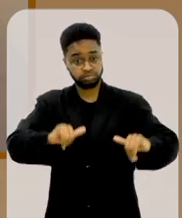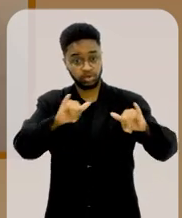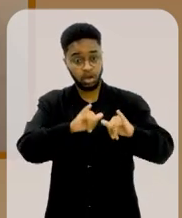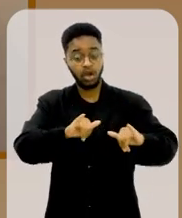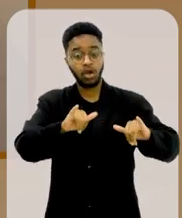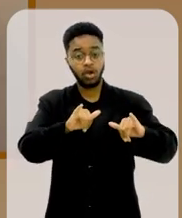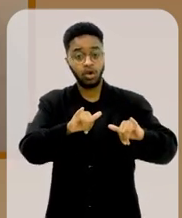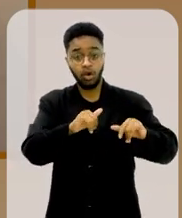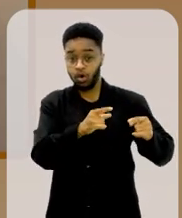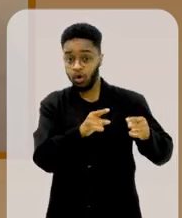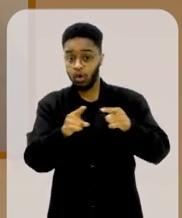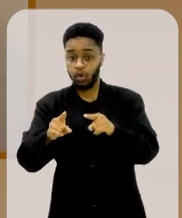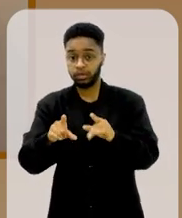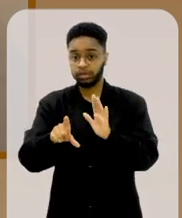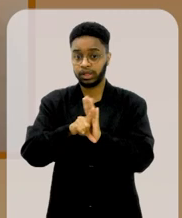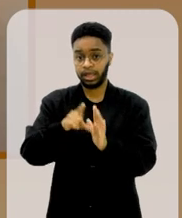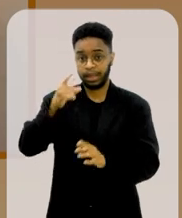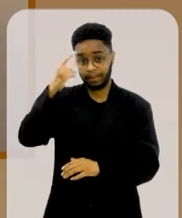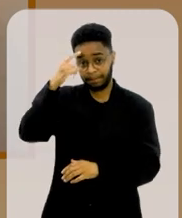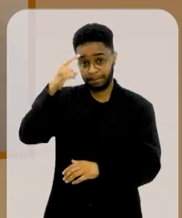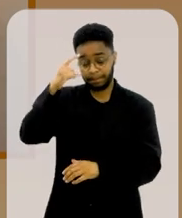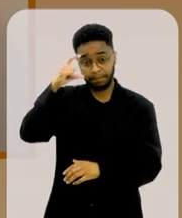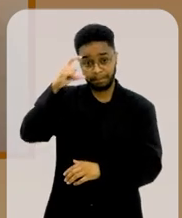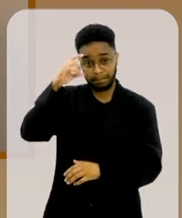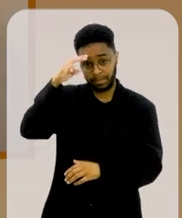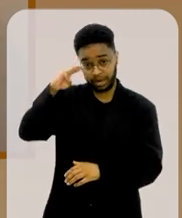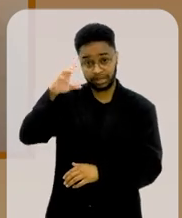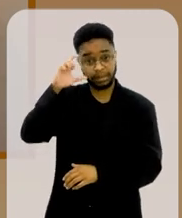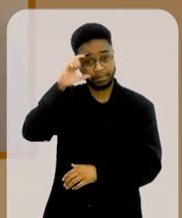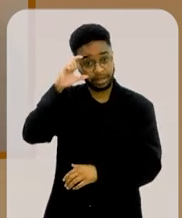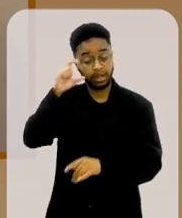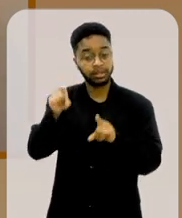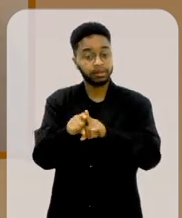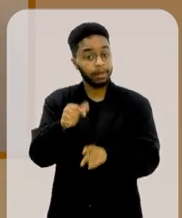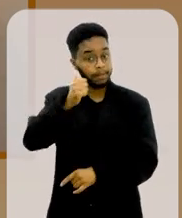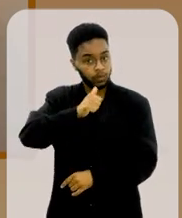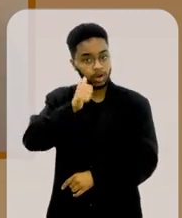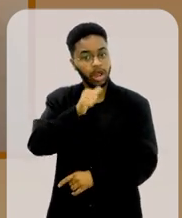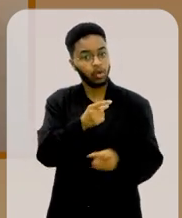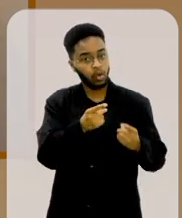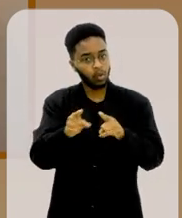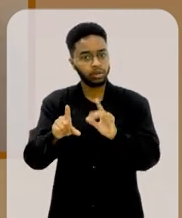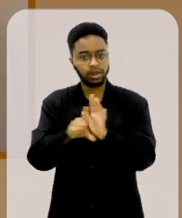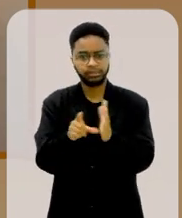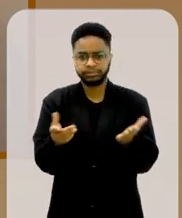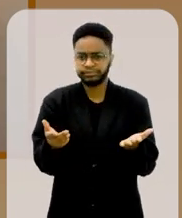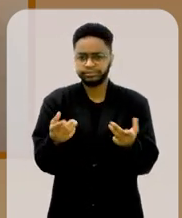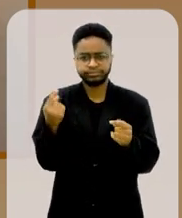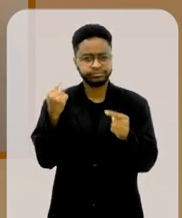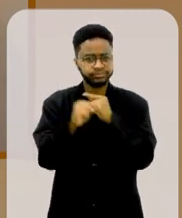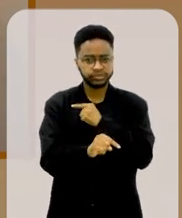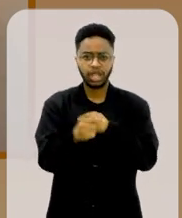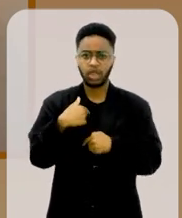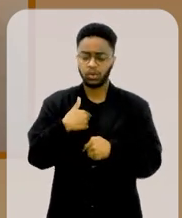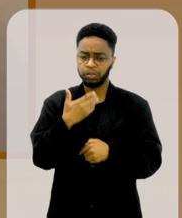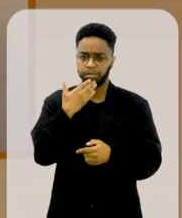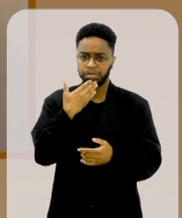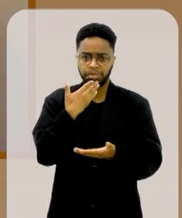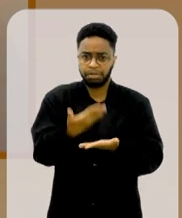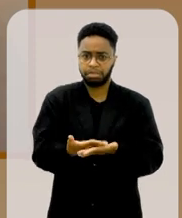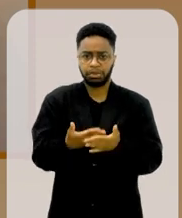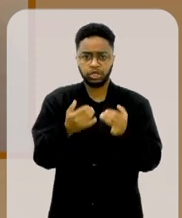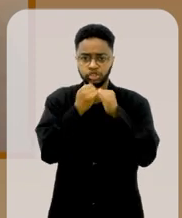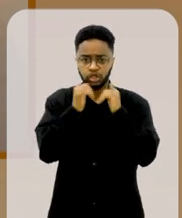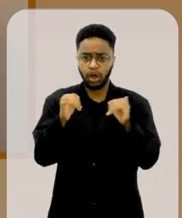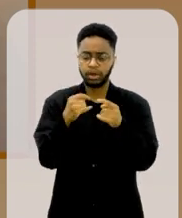manifestam contra a lei Maria da Penha. Mulheres que se manifestam contra a lei Maria da Penha. É uma coisa que me deixou muito